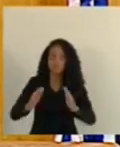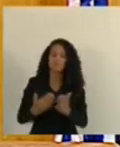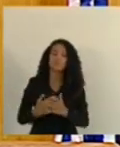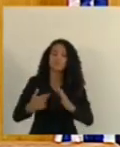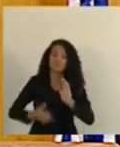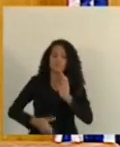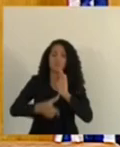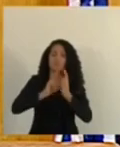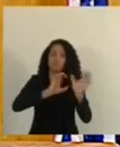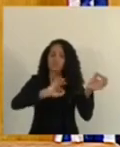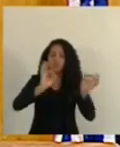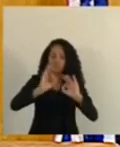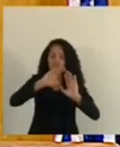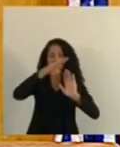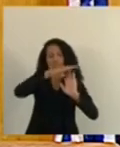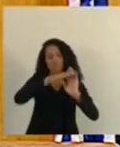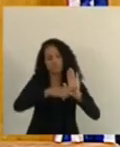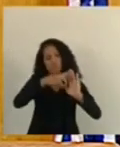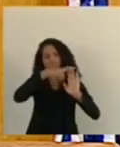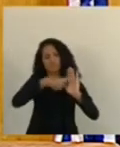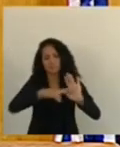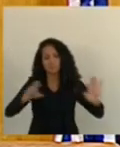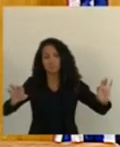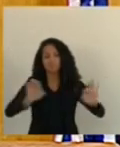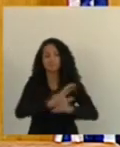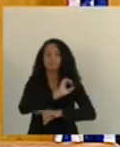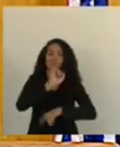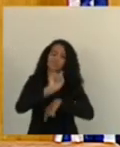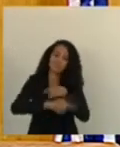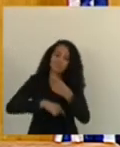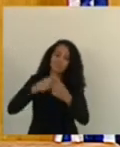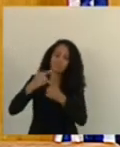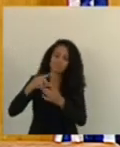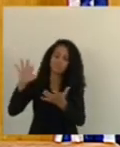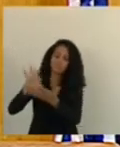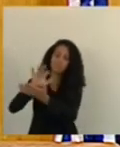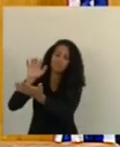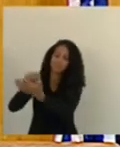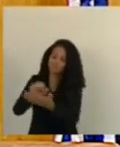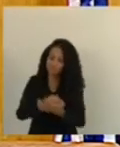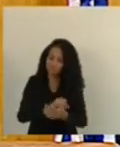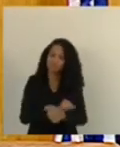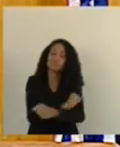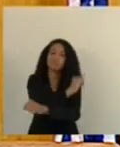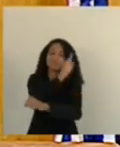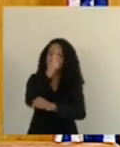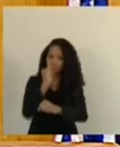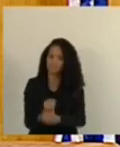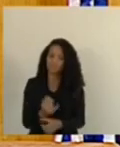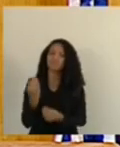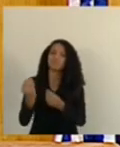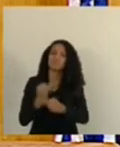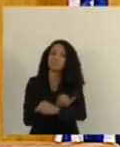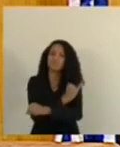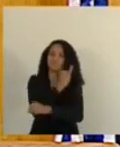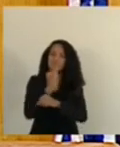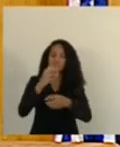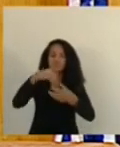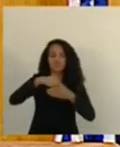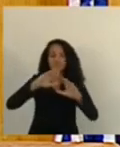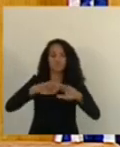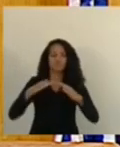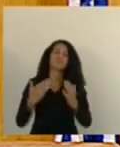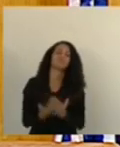preparadas para isso. Eu não posso instalar primeiro uma nova modalidade, em que os alunos vão passar o dia inteiro e os professores também ali dentro daquela